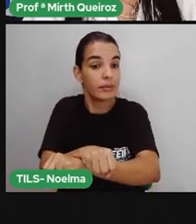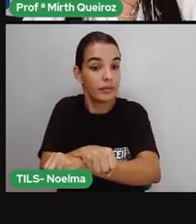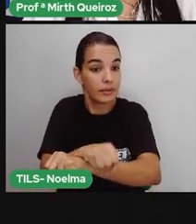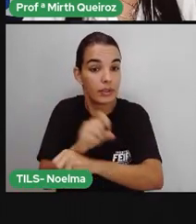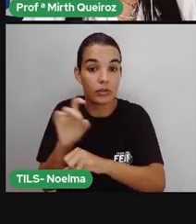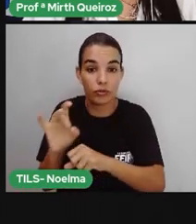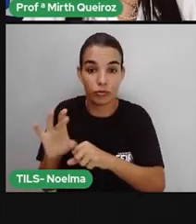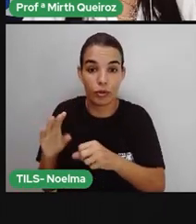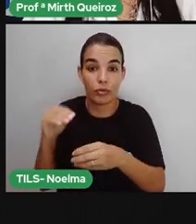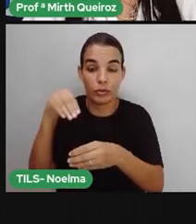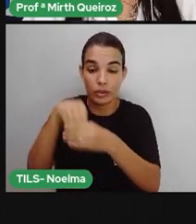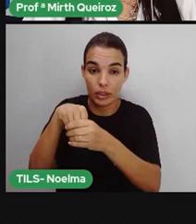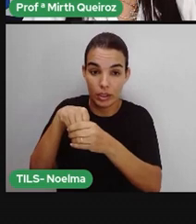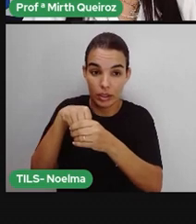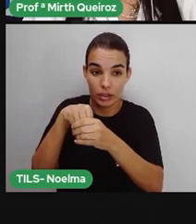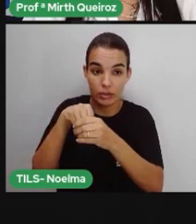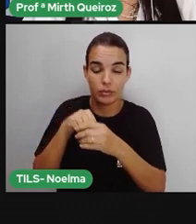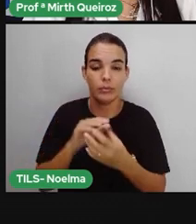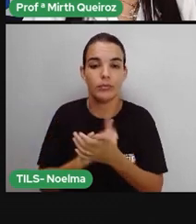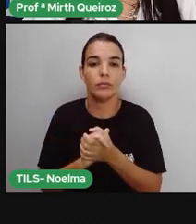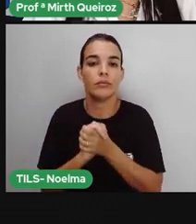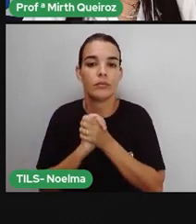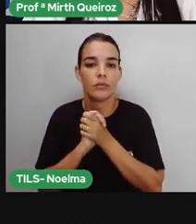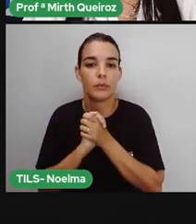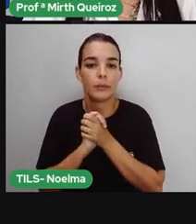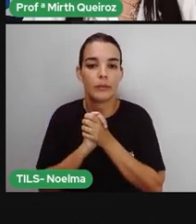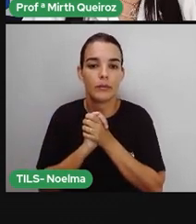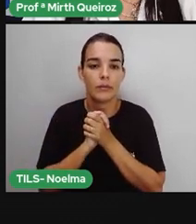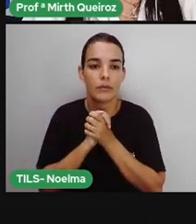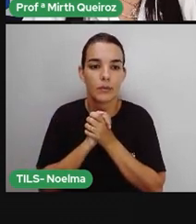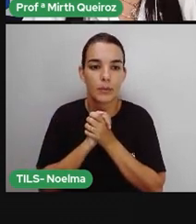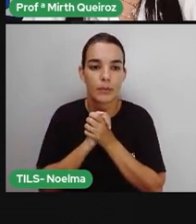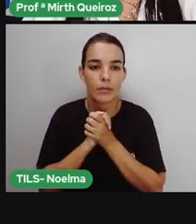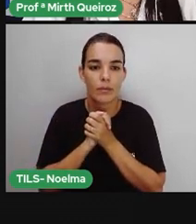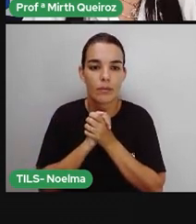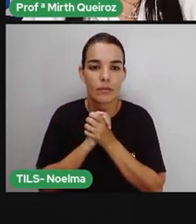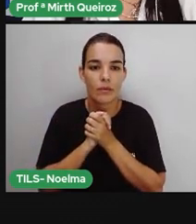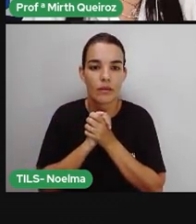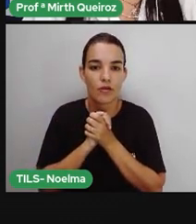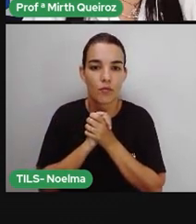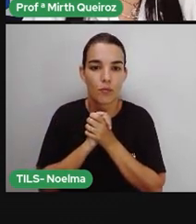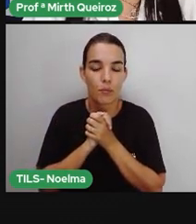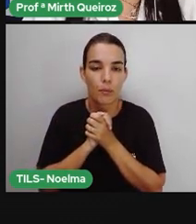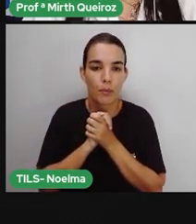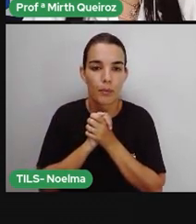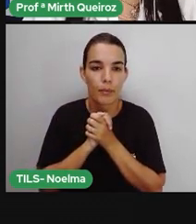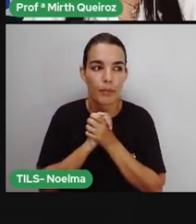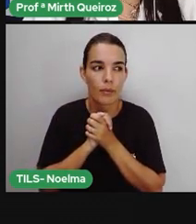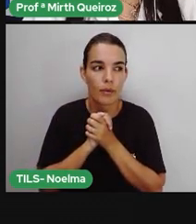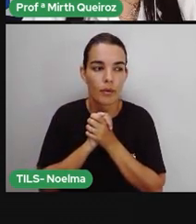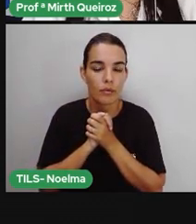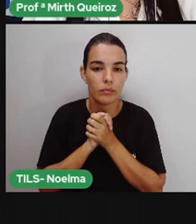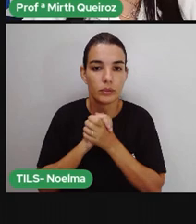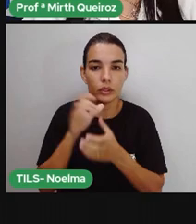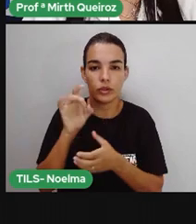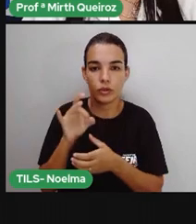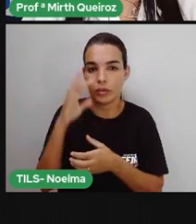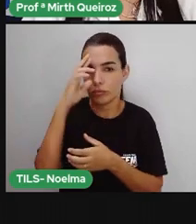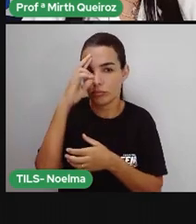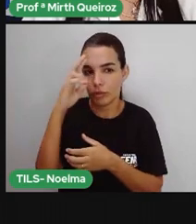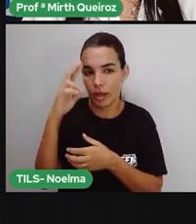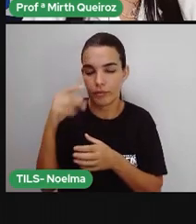onde ficavam os senhores de engenho, né? Que era quem ocupava o patamar mais alto da sociedade.